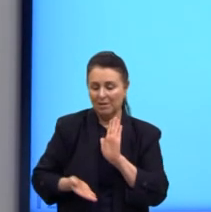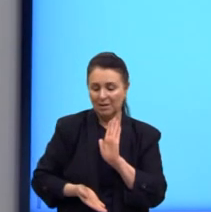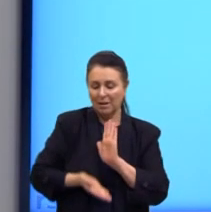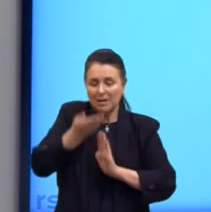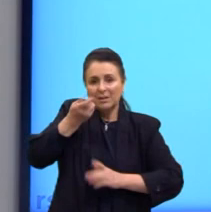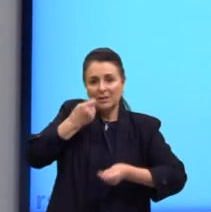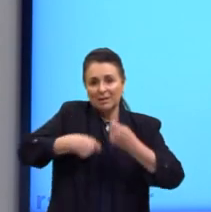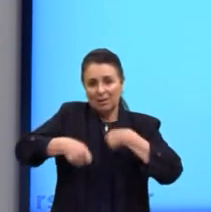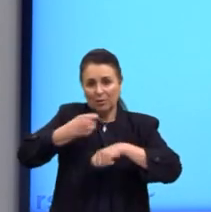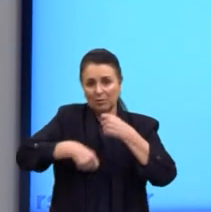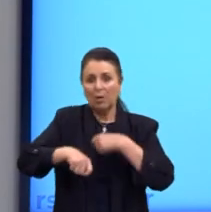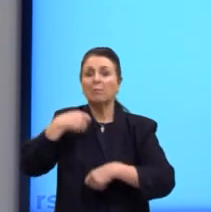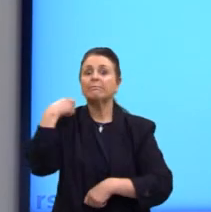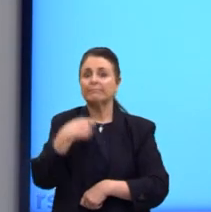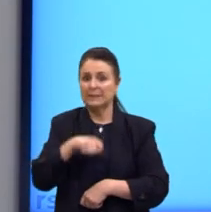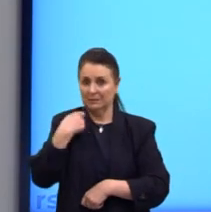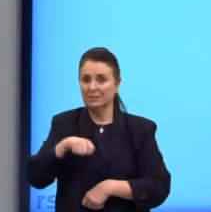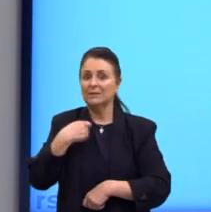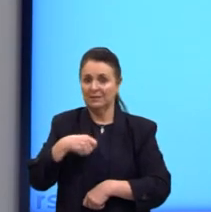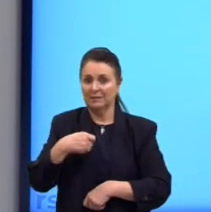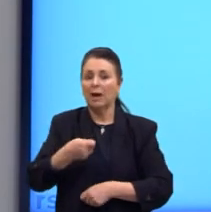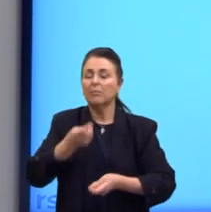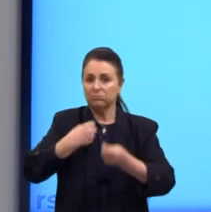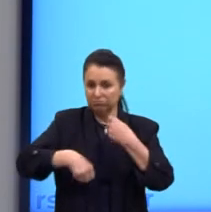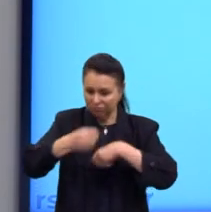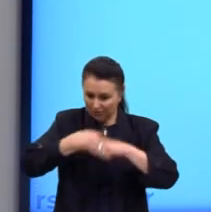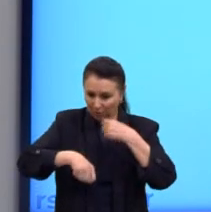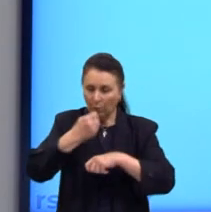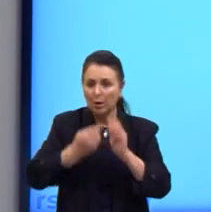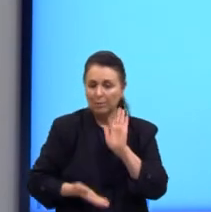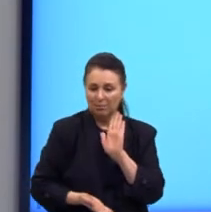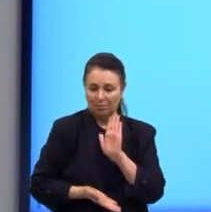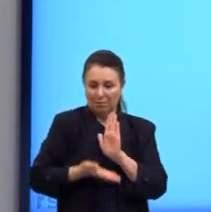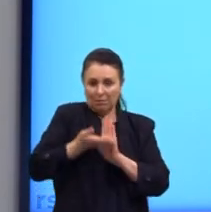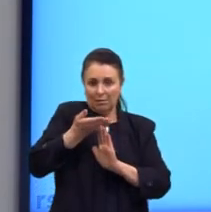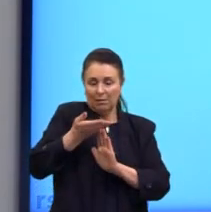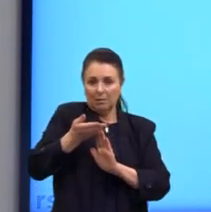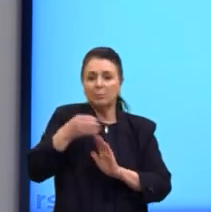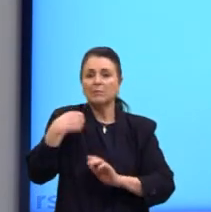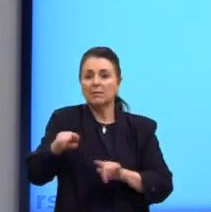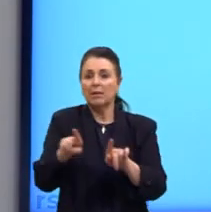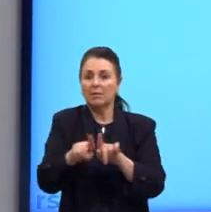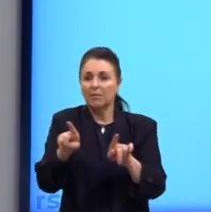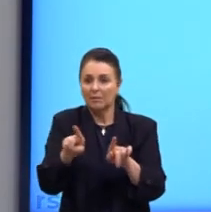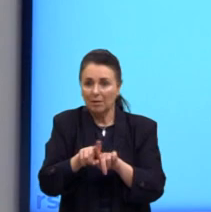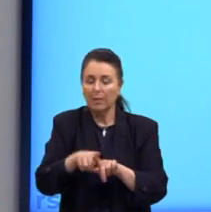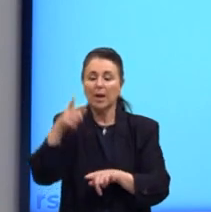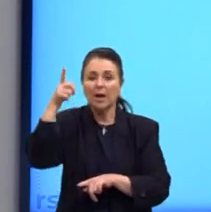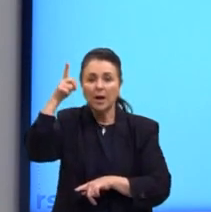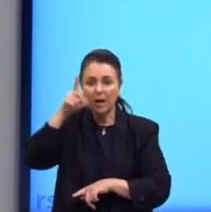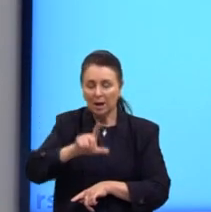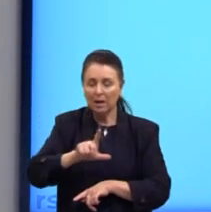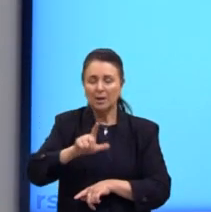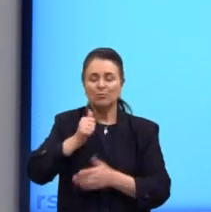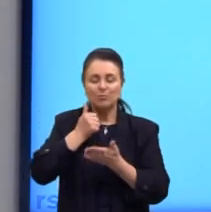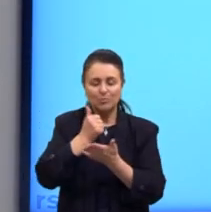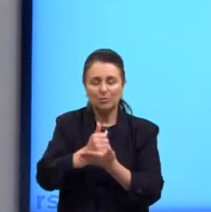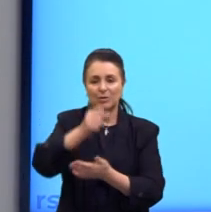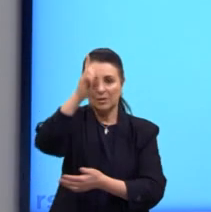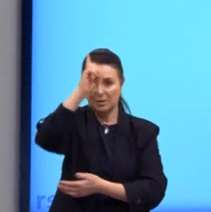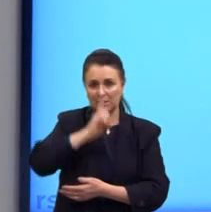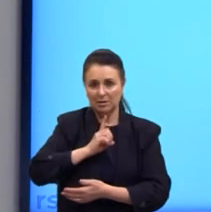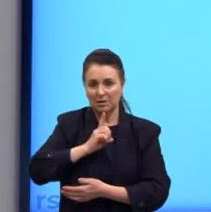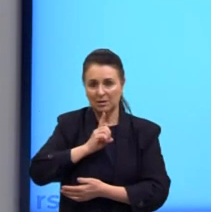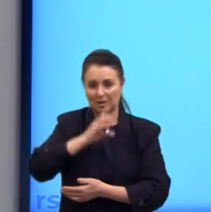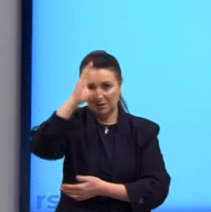econômica. Precisamos da ascensão econômica, precisamos, claro, mas nós precisamos também garantir a cidadania, os